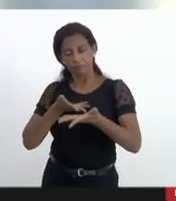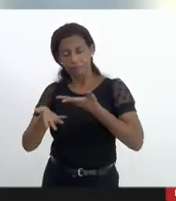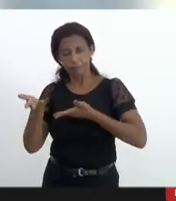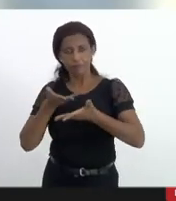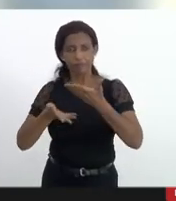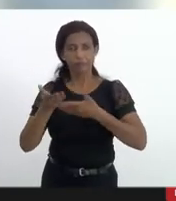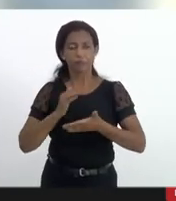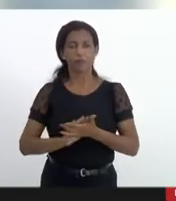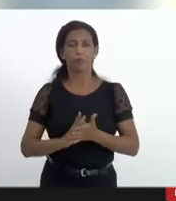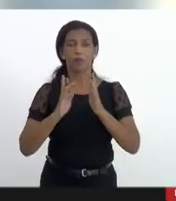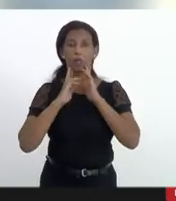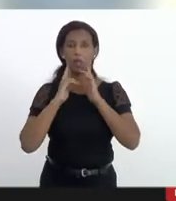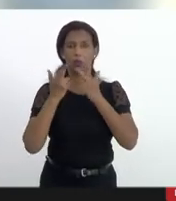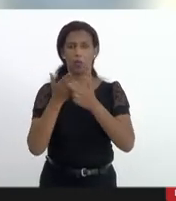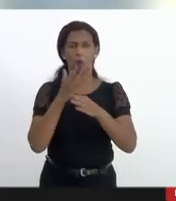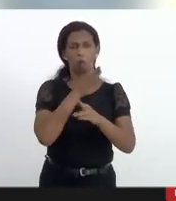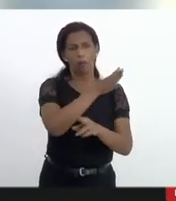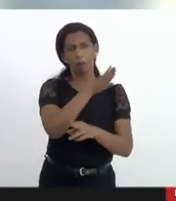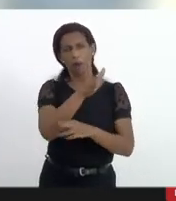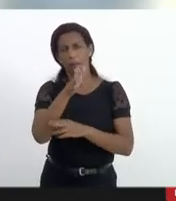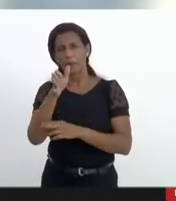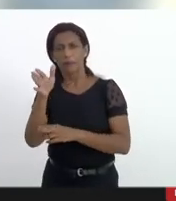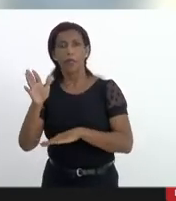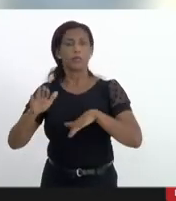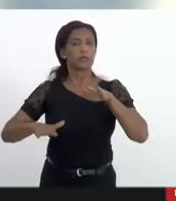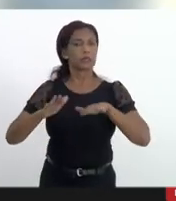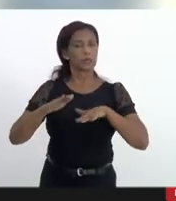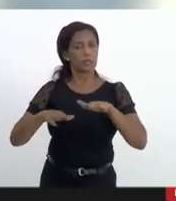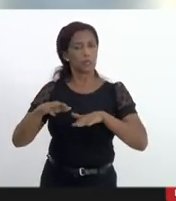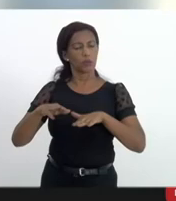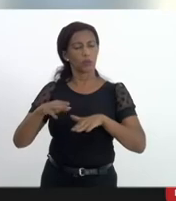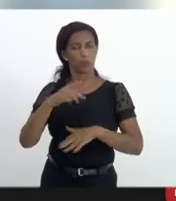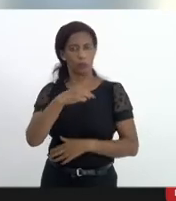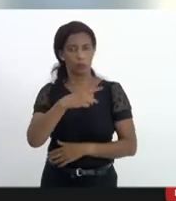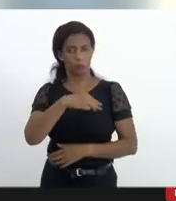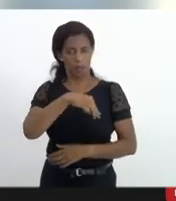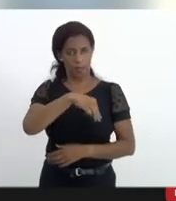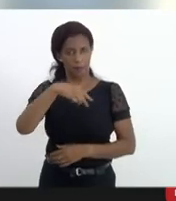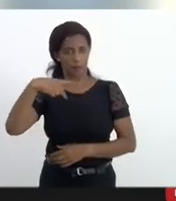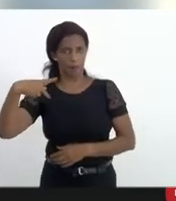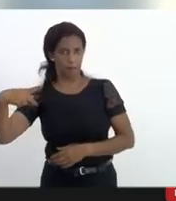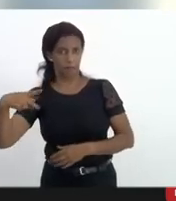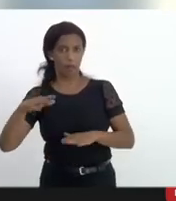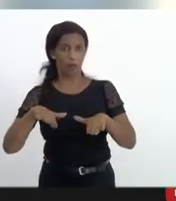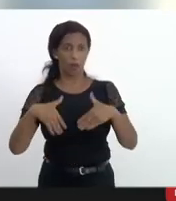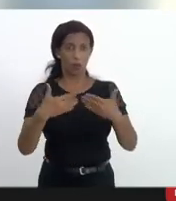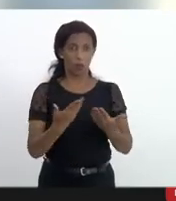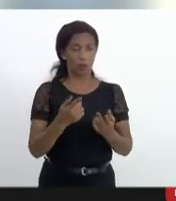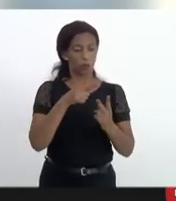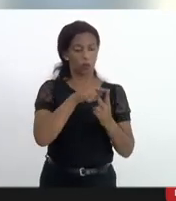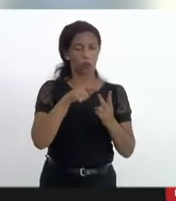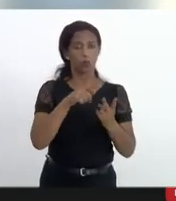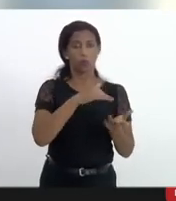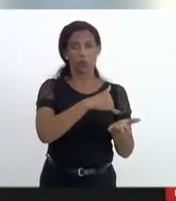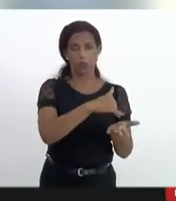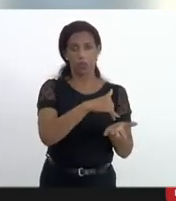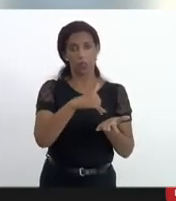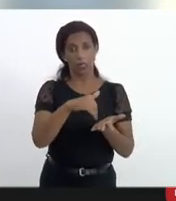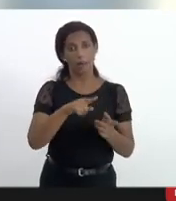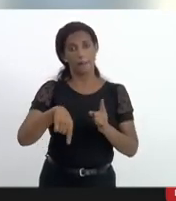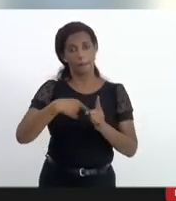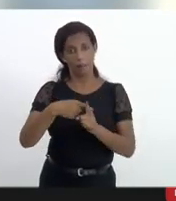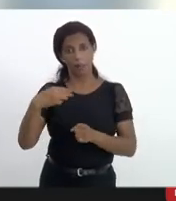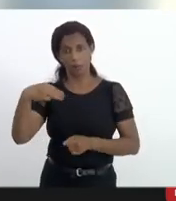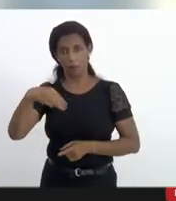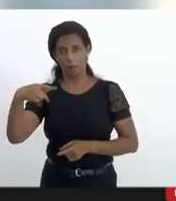de reuniões tanto com o ministério público e essas duas secretarias mais o ministério público no